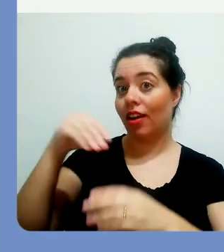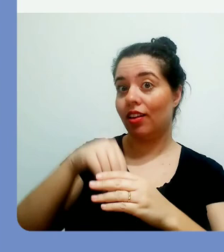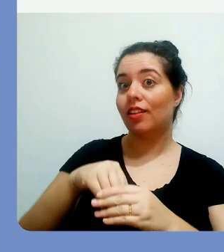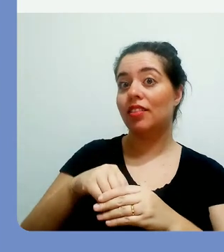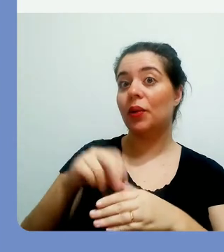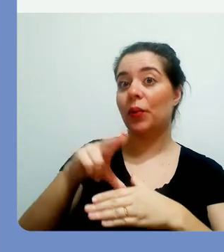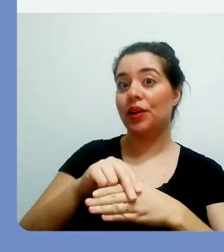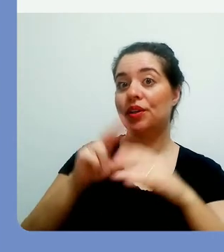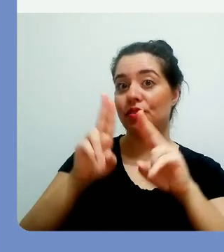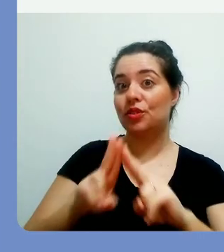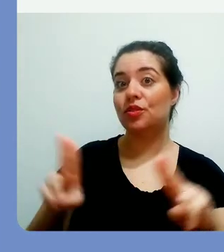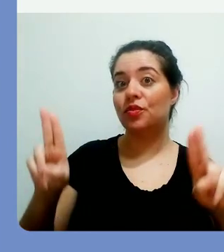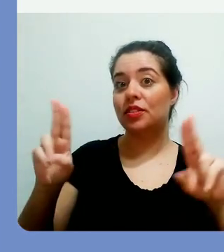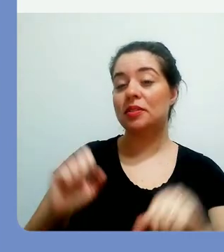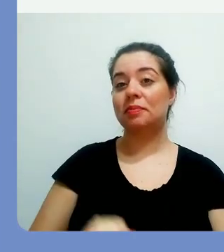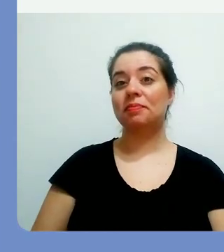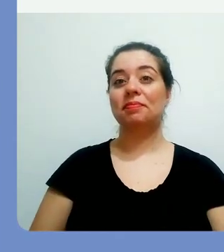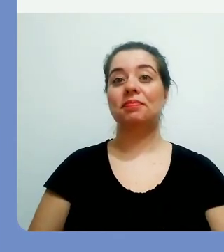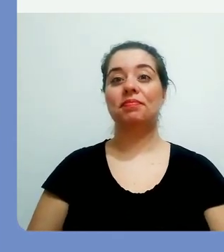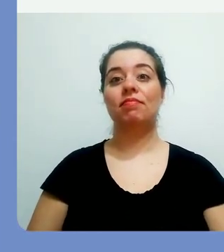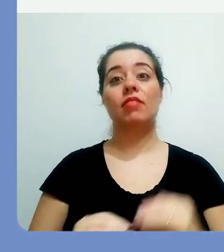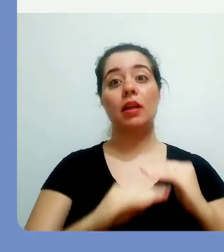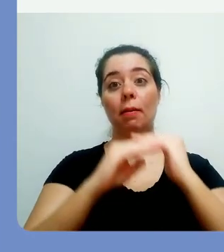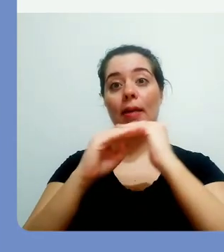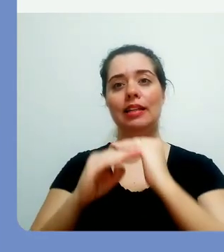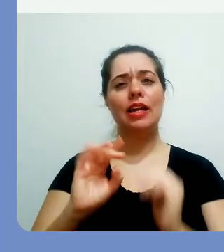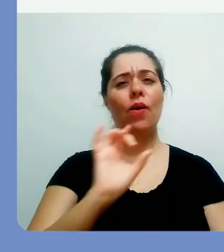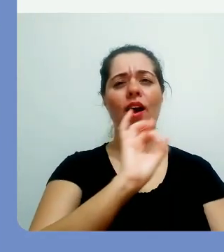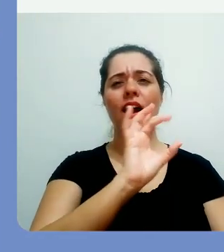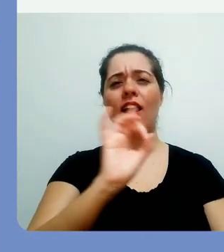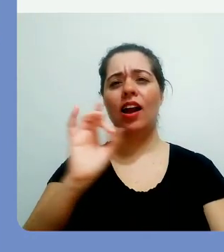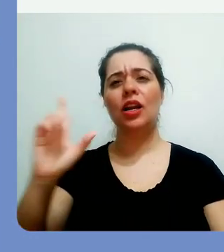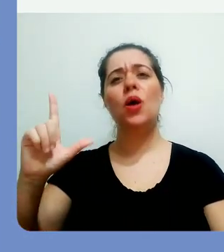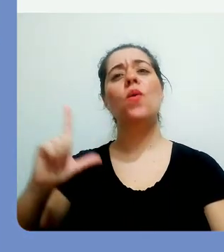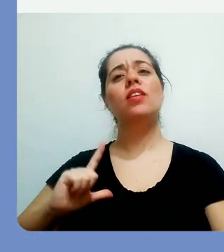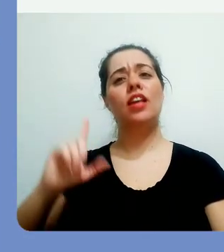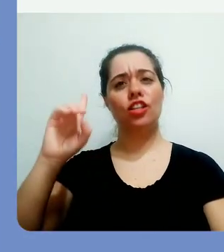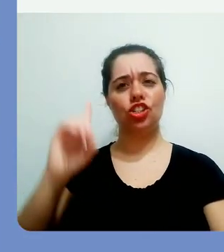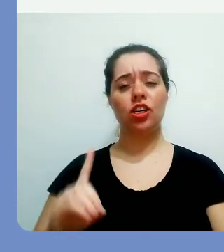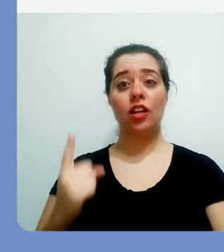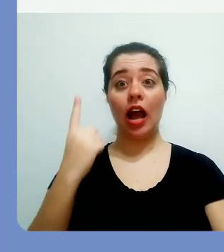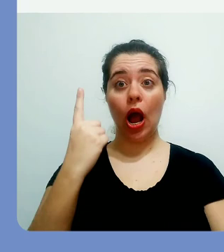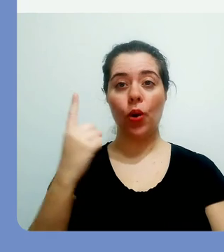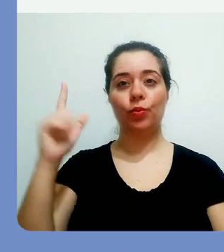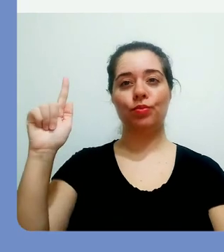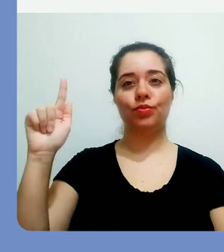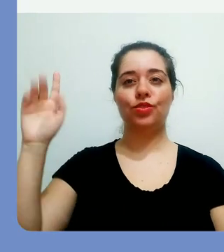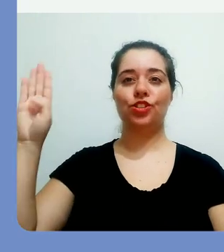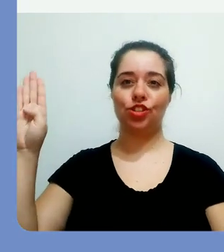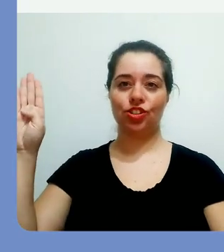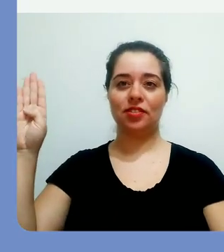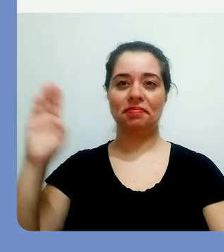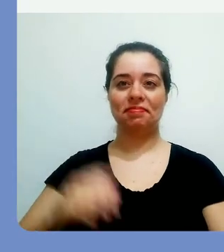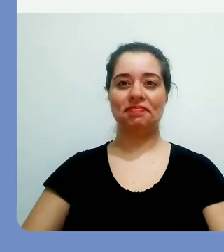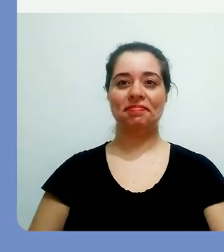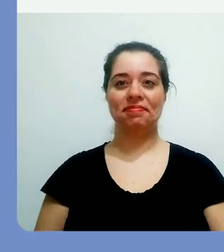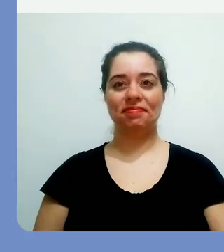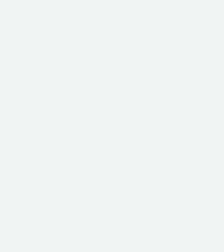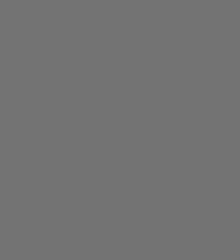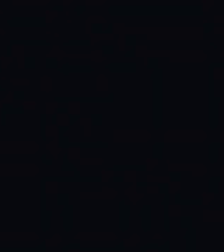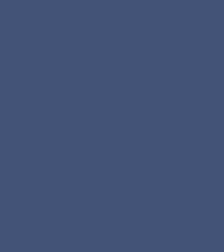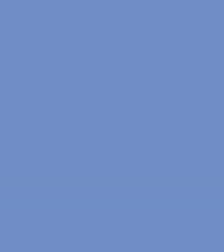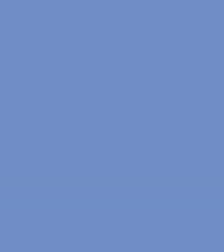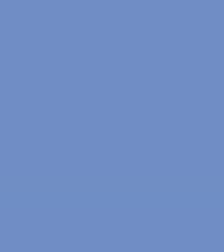espaço que você ainda tem disponível dentro do arquivo UFSC. Como padrão, todo usuário tem direito a 1 GB de